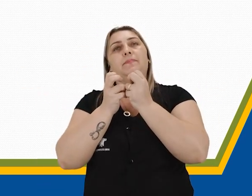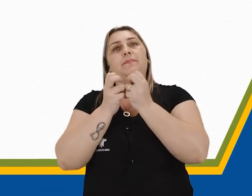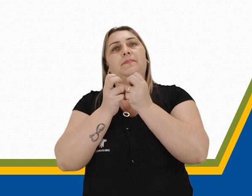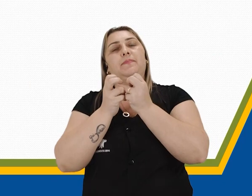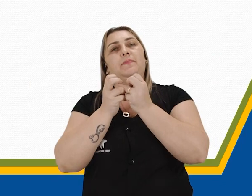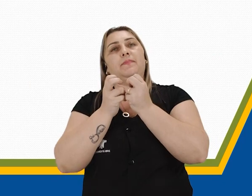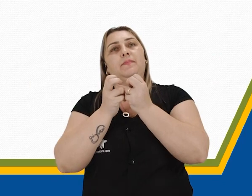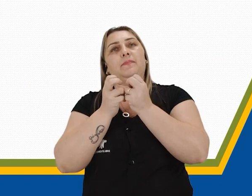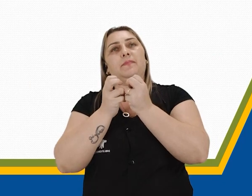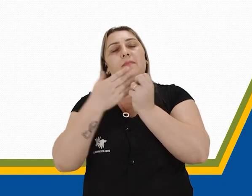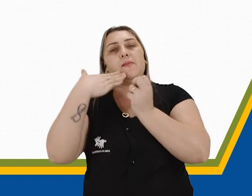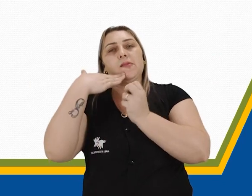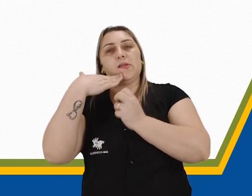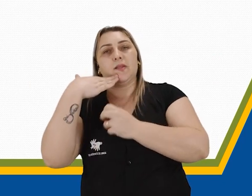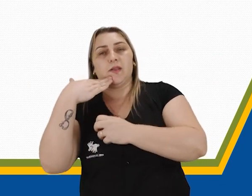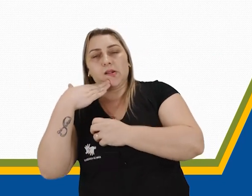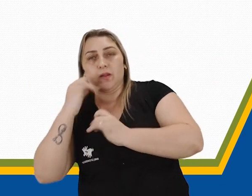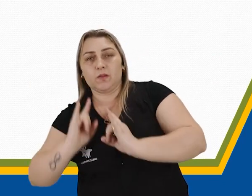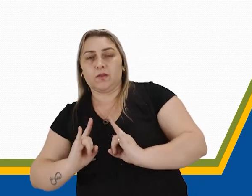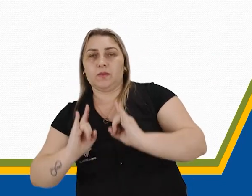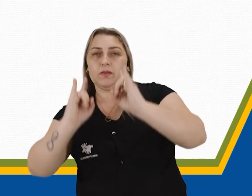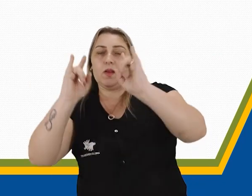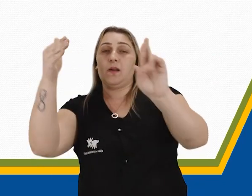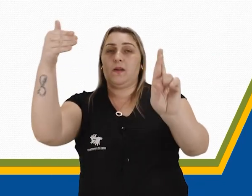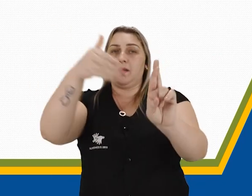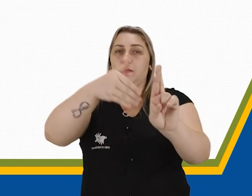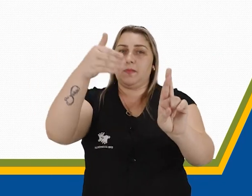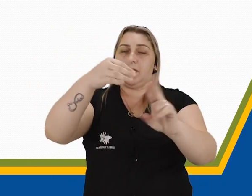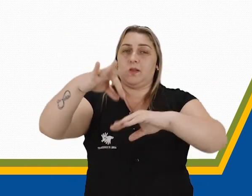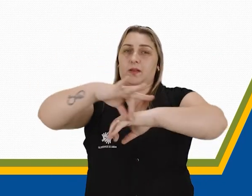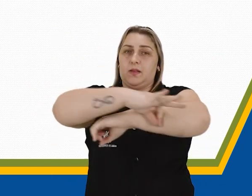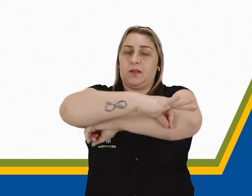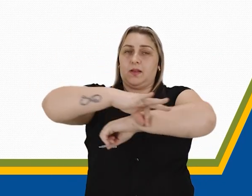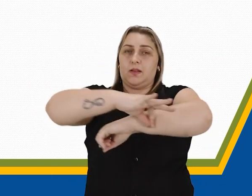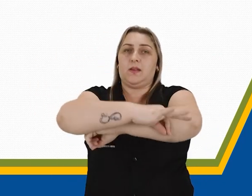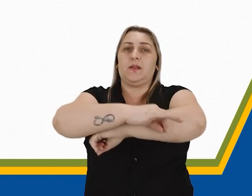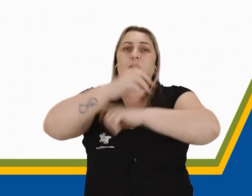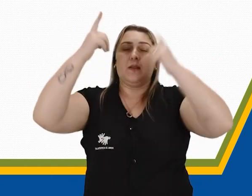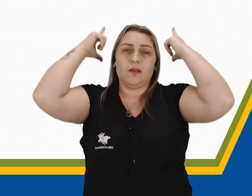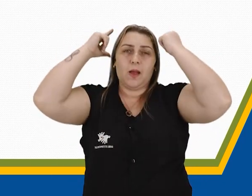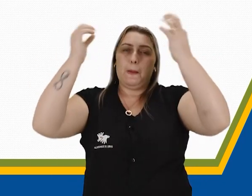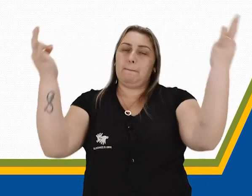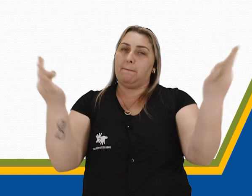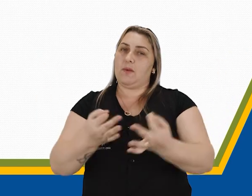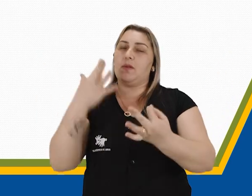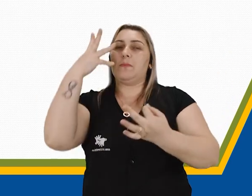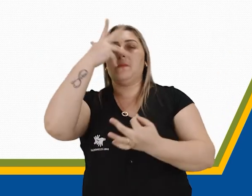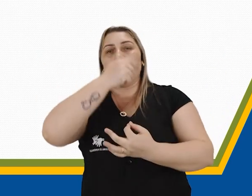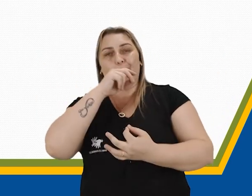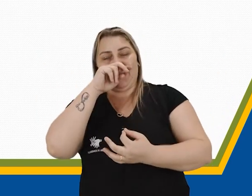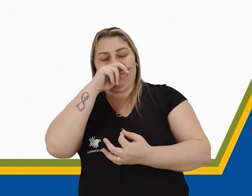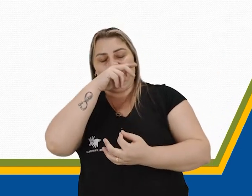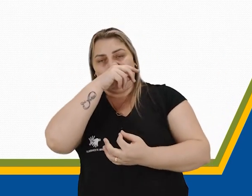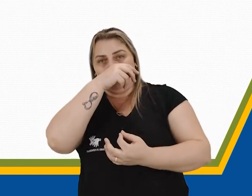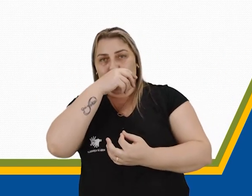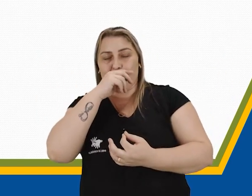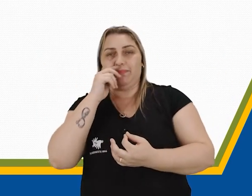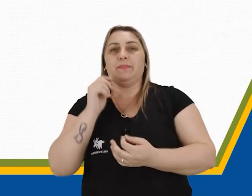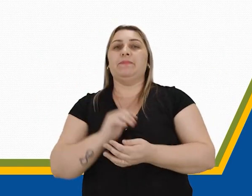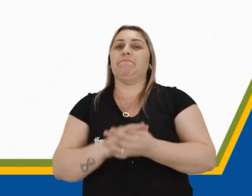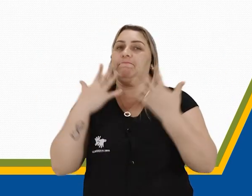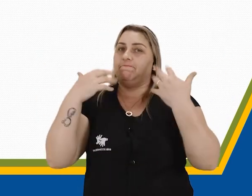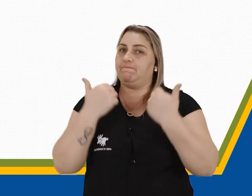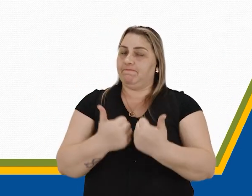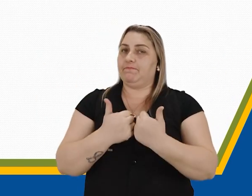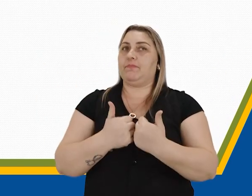dessas ruínas que é uma representação da arquitetura grega que era perfeita, era muito bonita, eles retratavam isso de forma muito